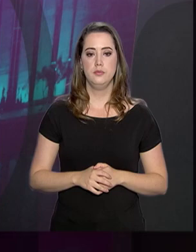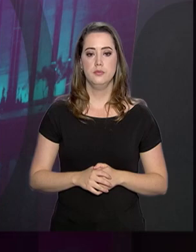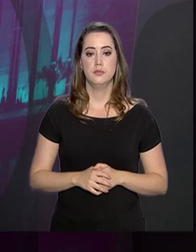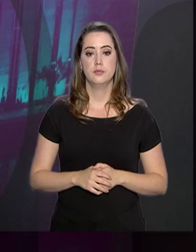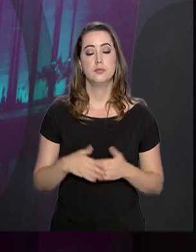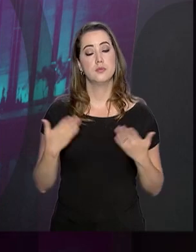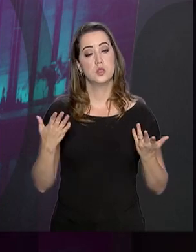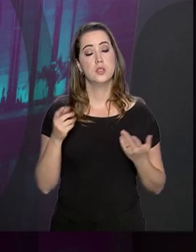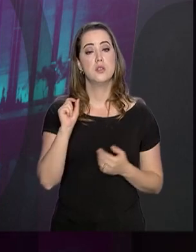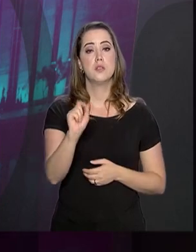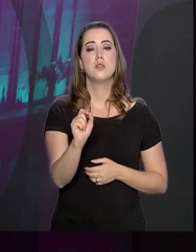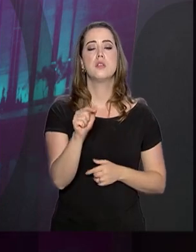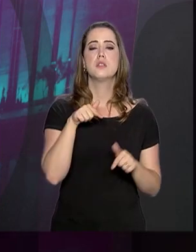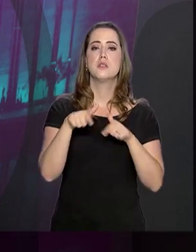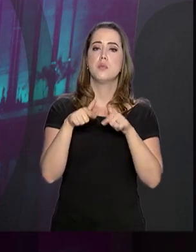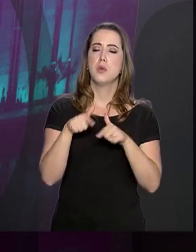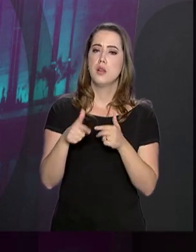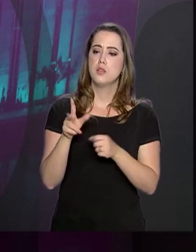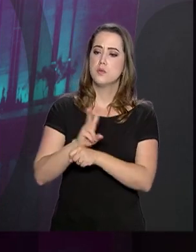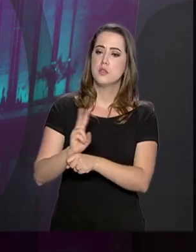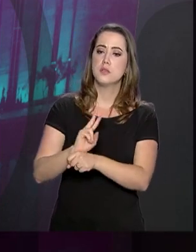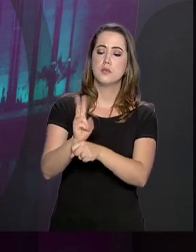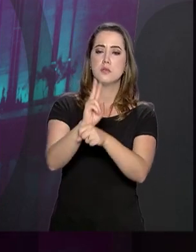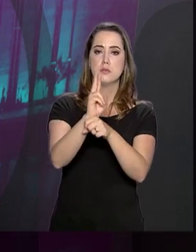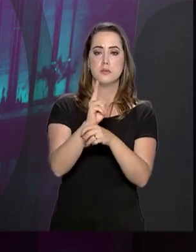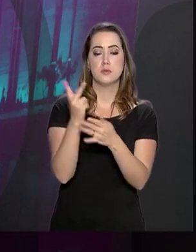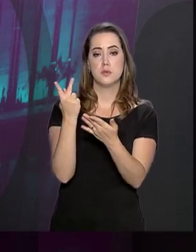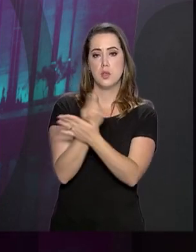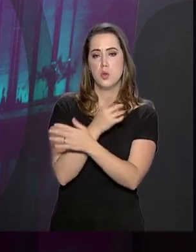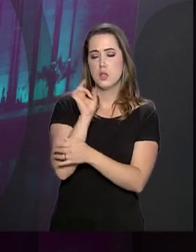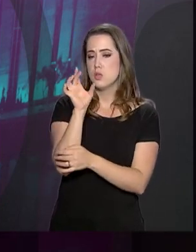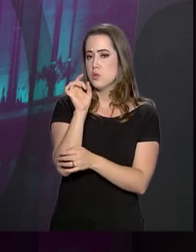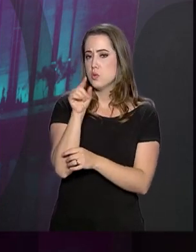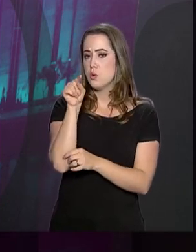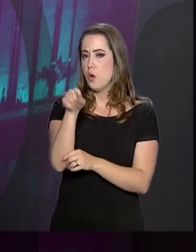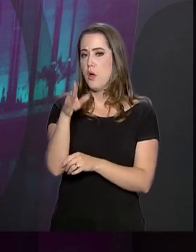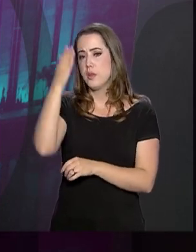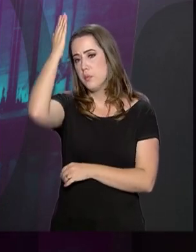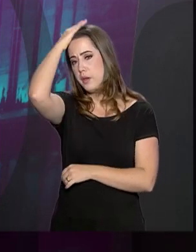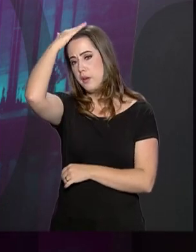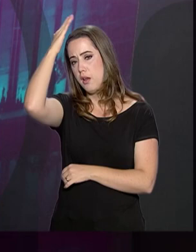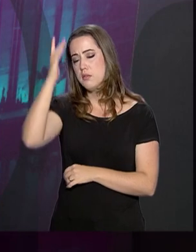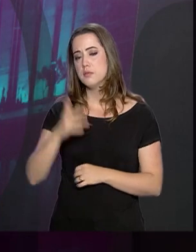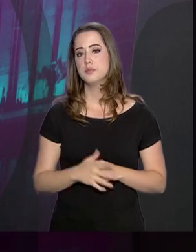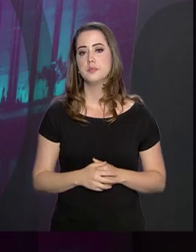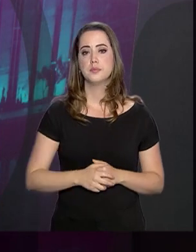Bom, Márcia, esse trabalho de fiscalização, ele será feito apenas aí no Paraná?